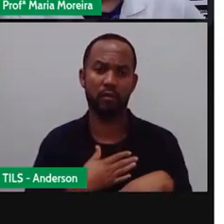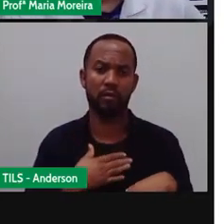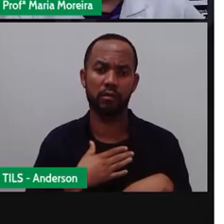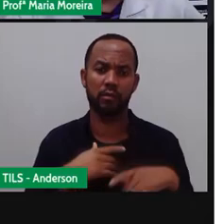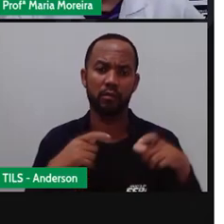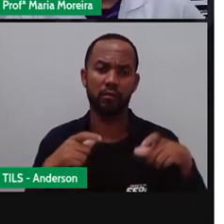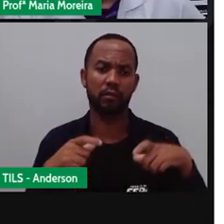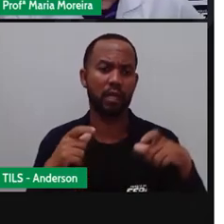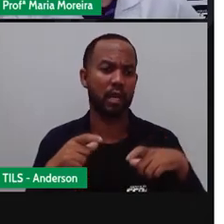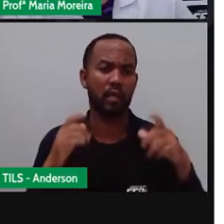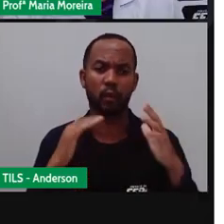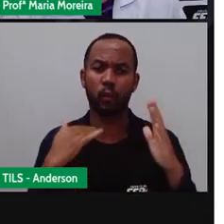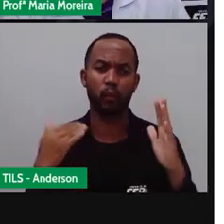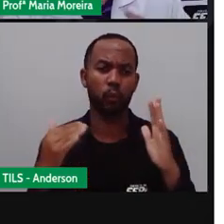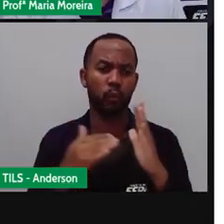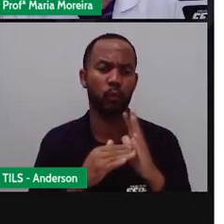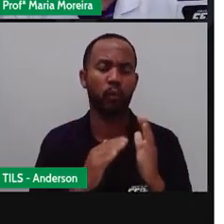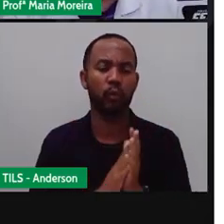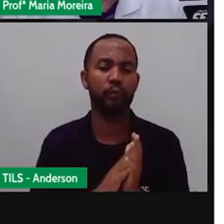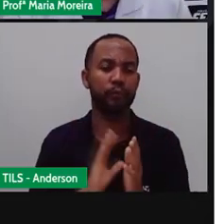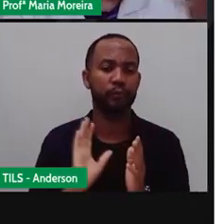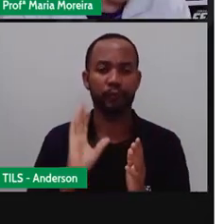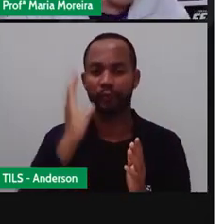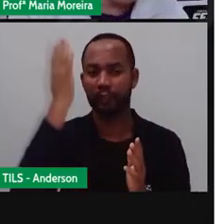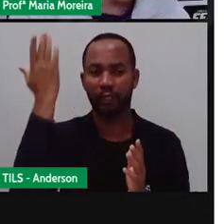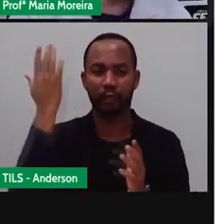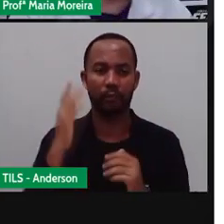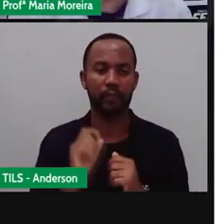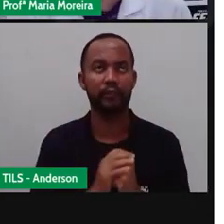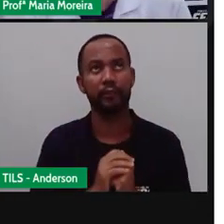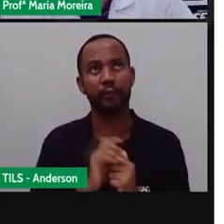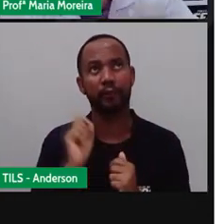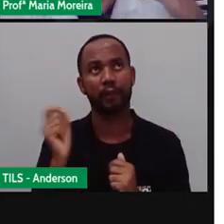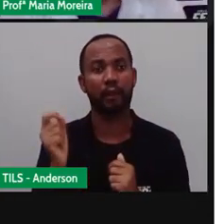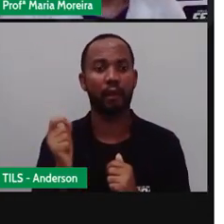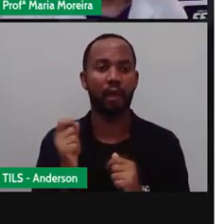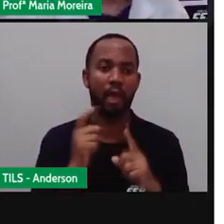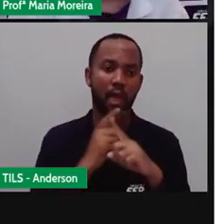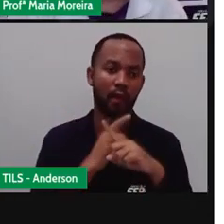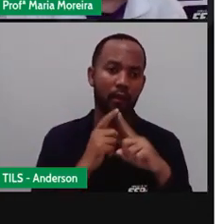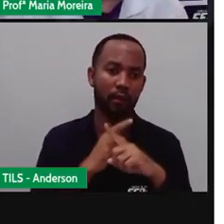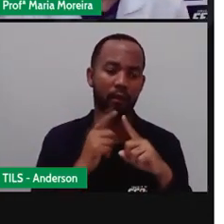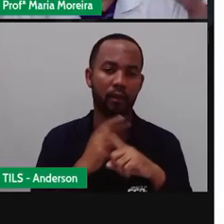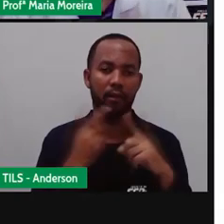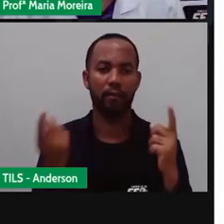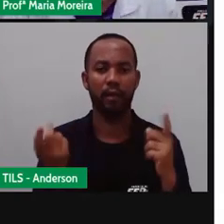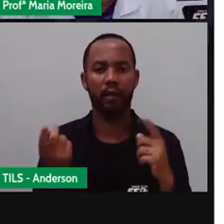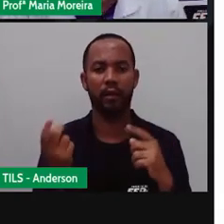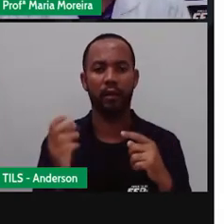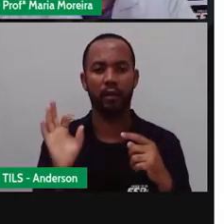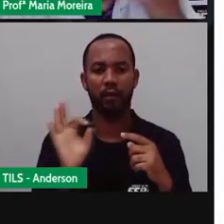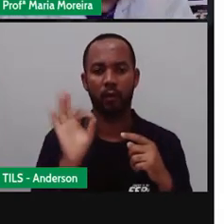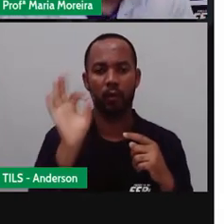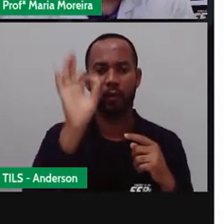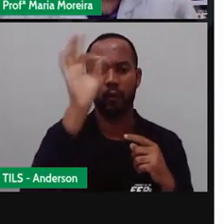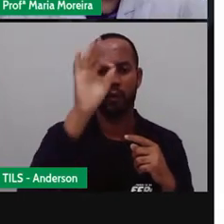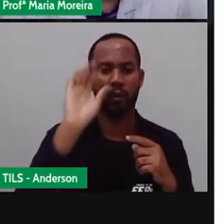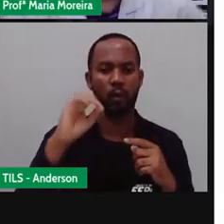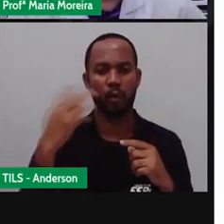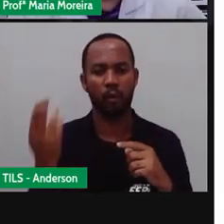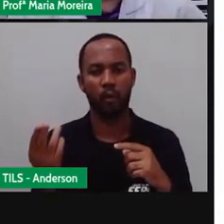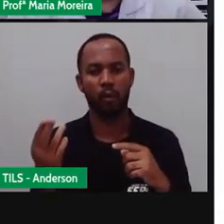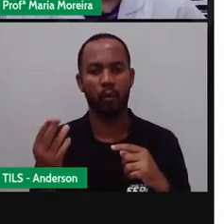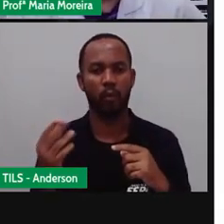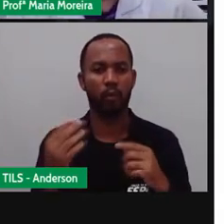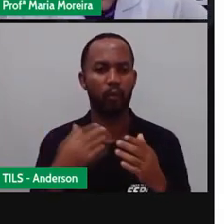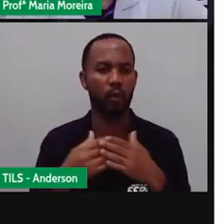favorável Tudo Então a gente acaba A gente reclama da mosca Reclama do mosquito Mas a gente volta E dá tudo o que o